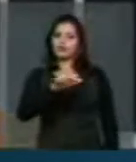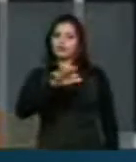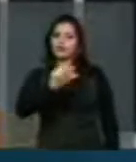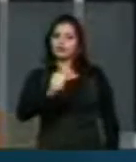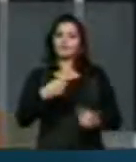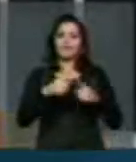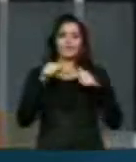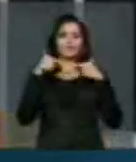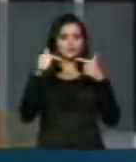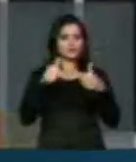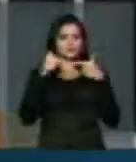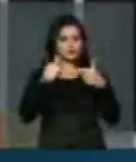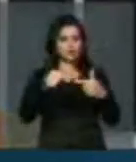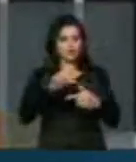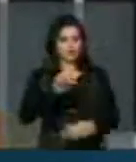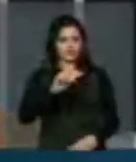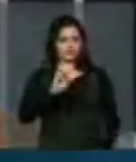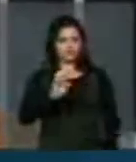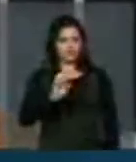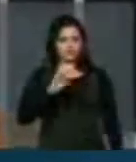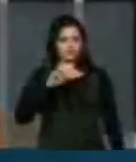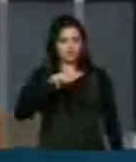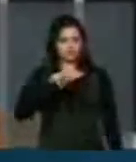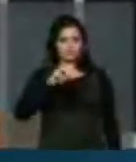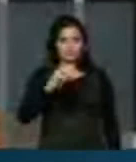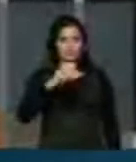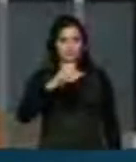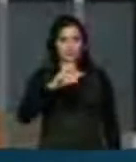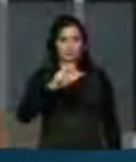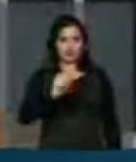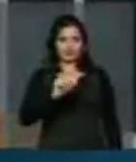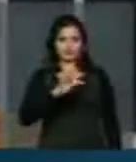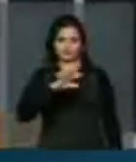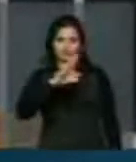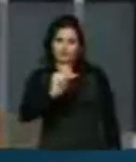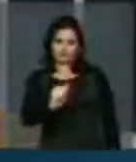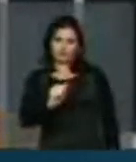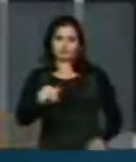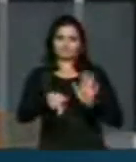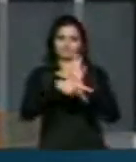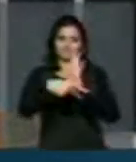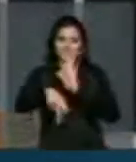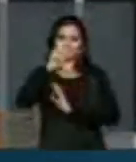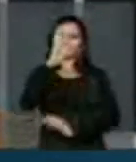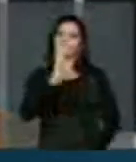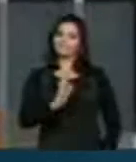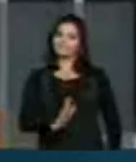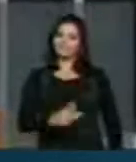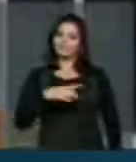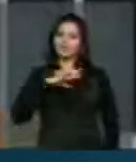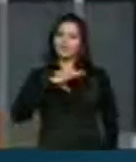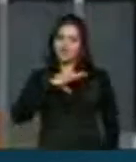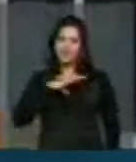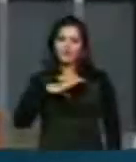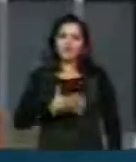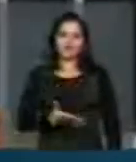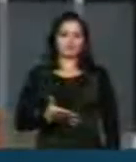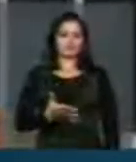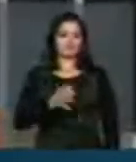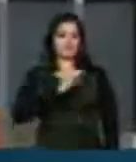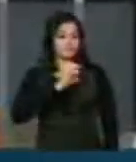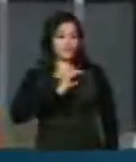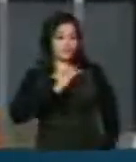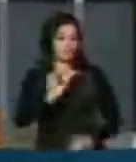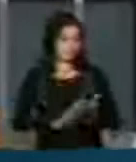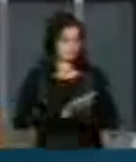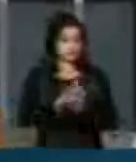luta democrática que desenvolveu neste país, pela sua coragem e ousadia de não temer a